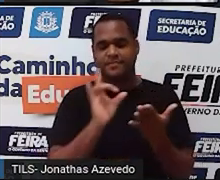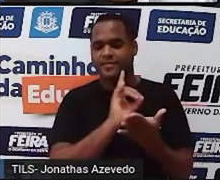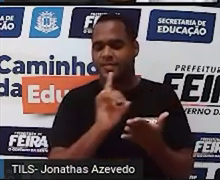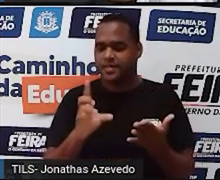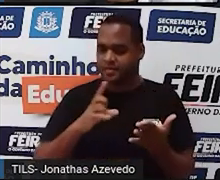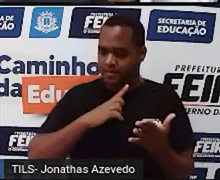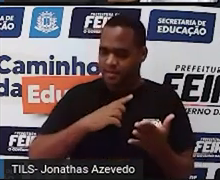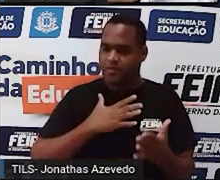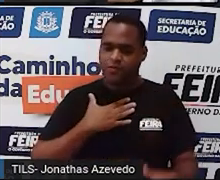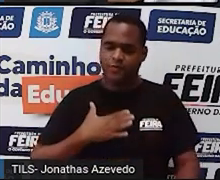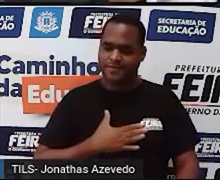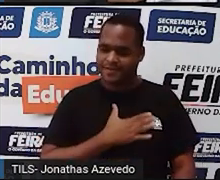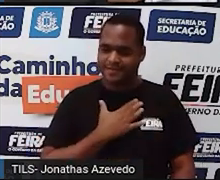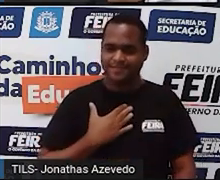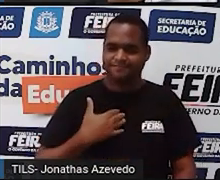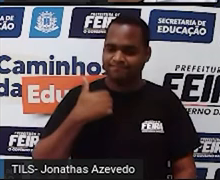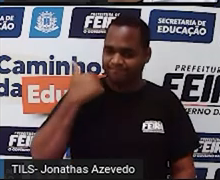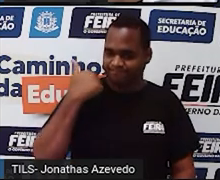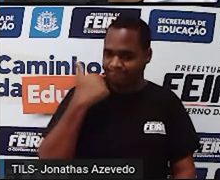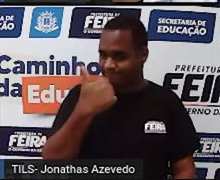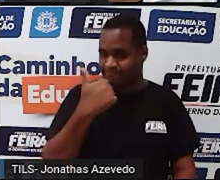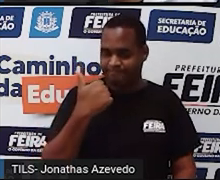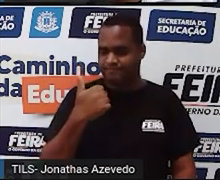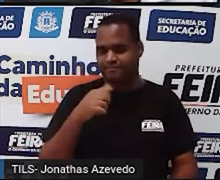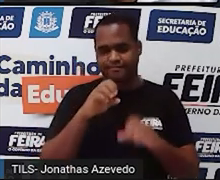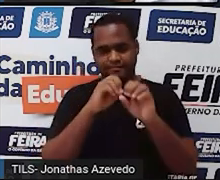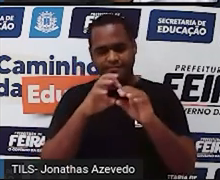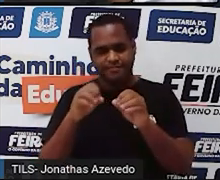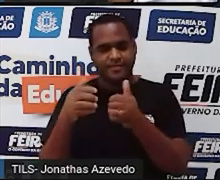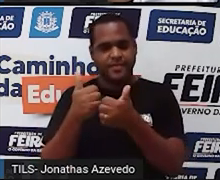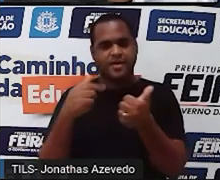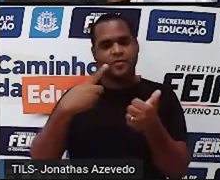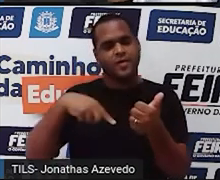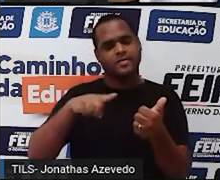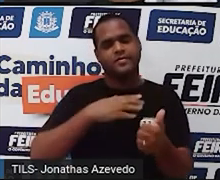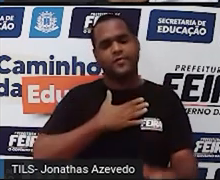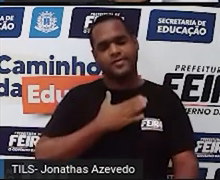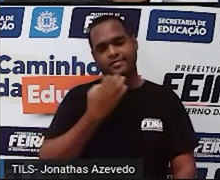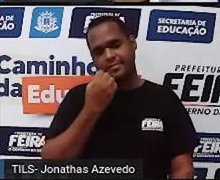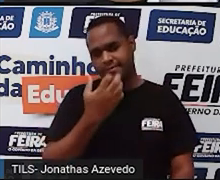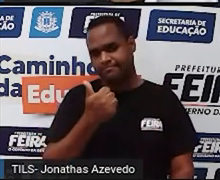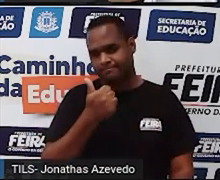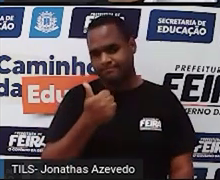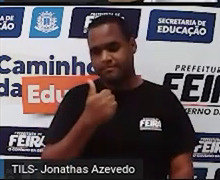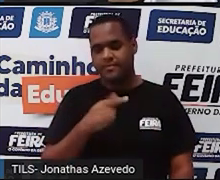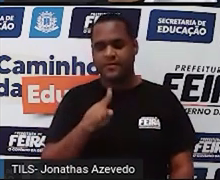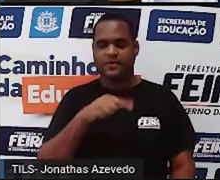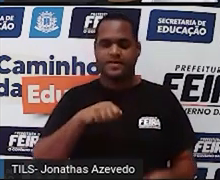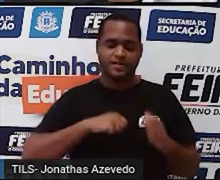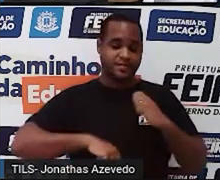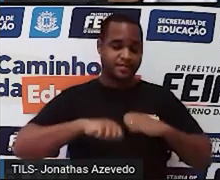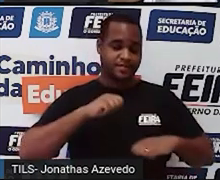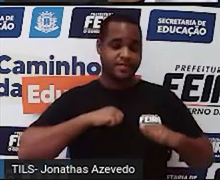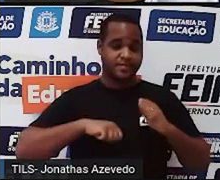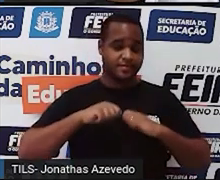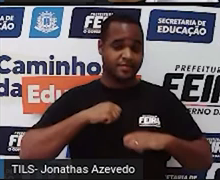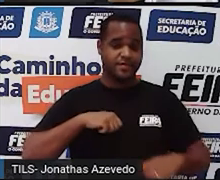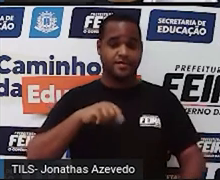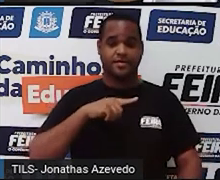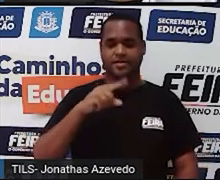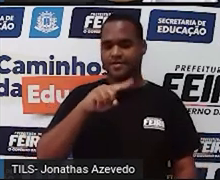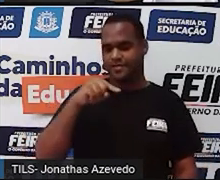tenha curtido essa aula, nós curtimos bastante, e a gente já fica ansioso, ansiosa